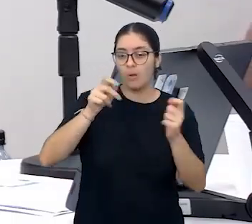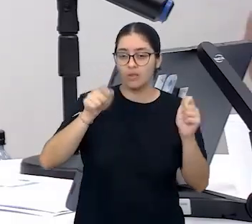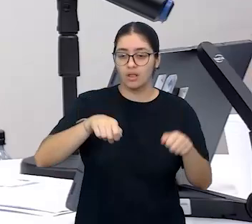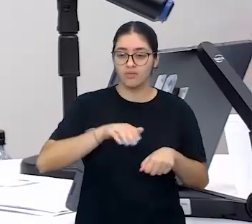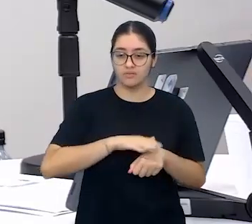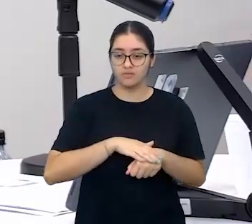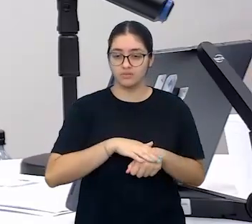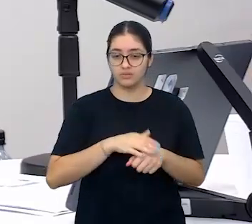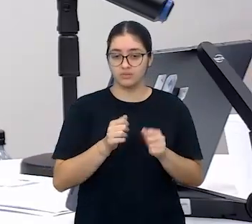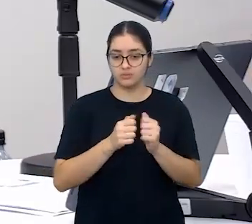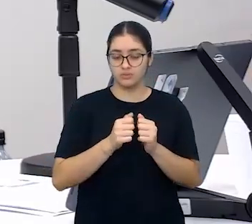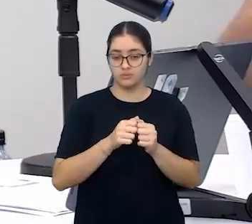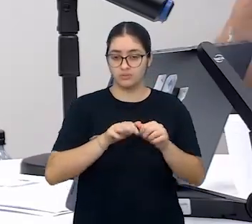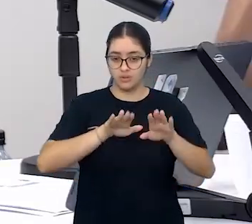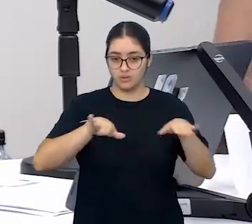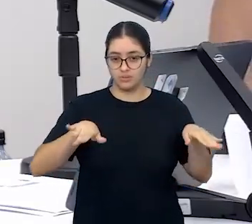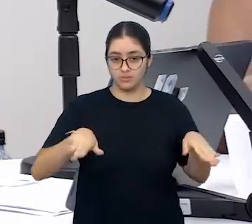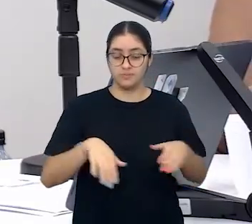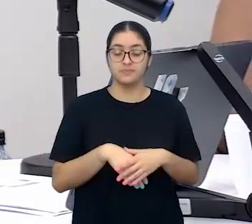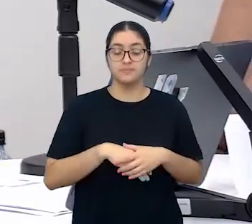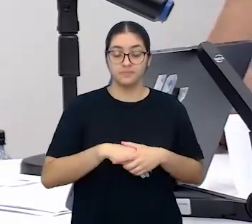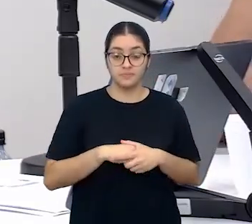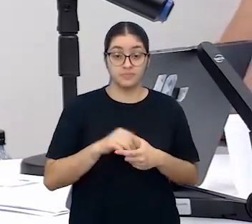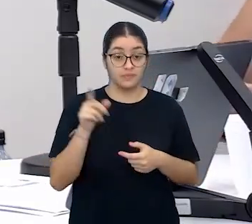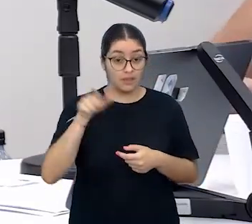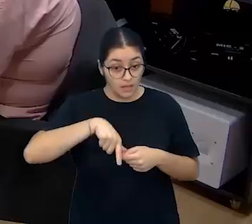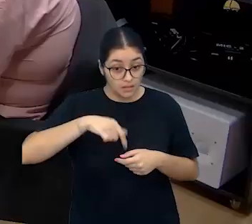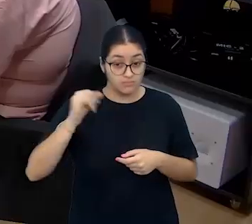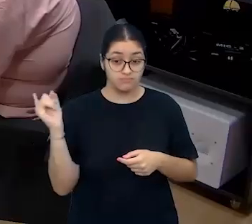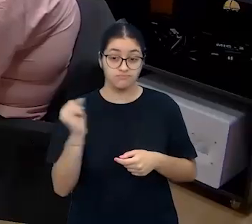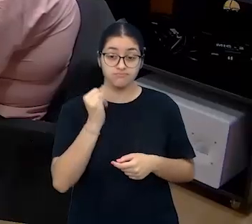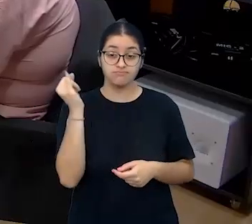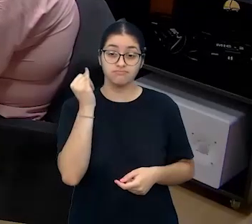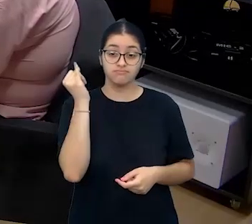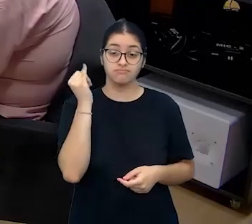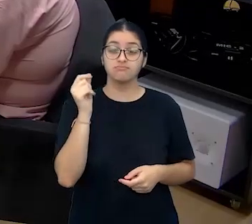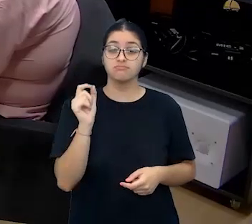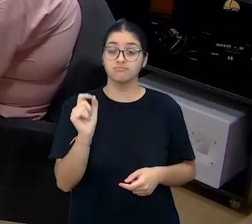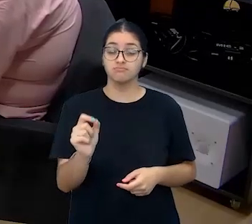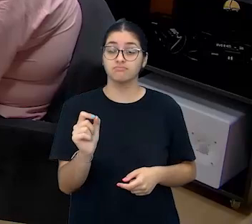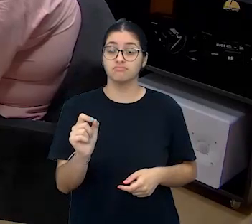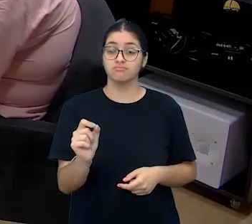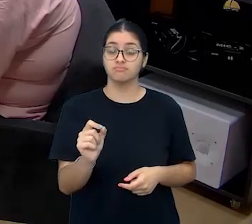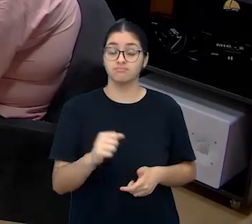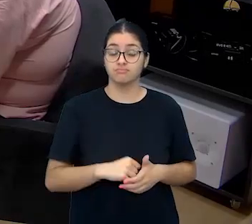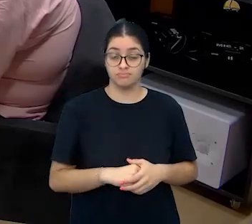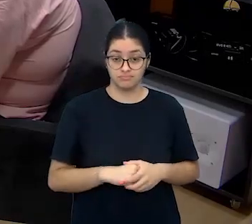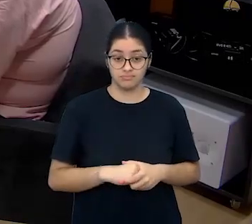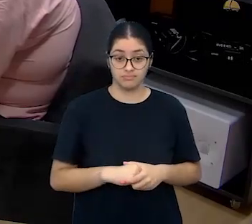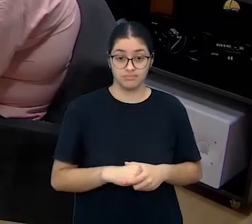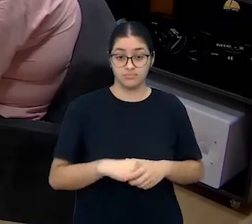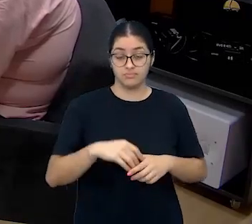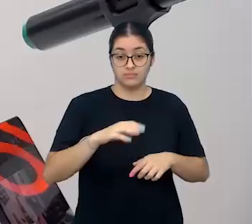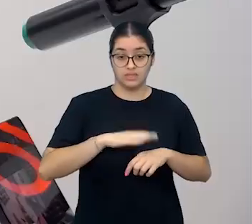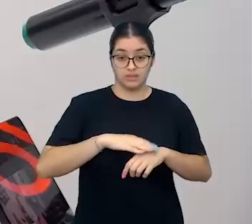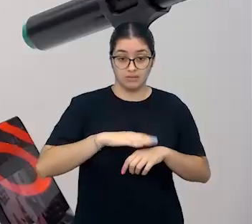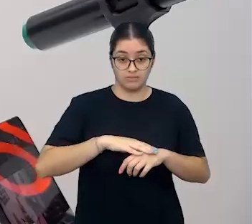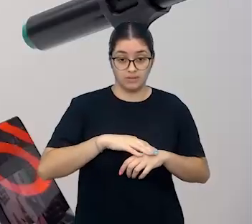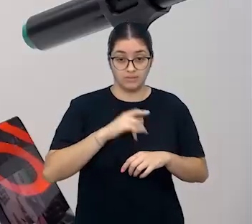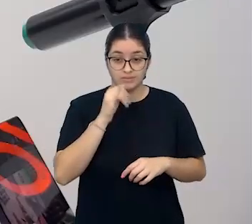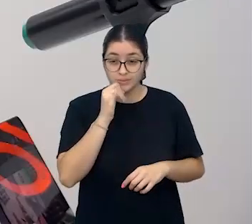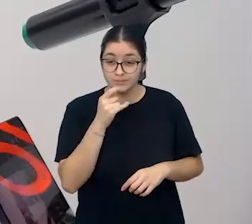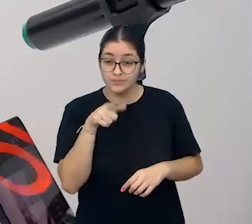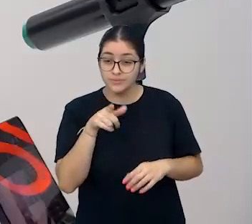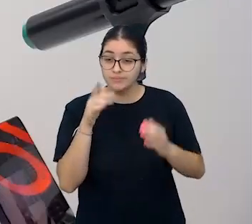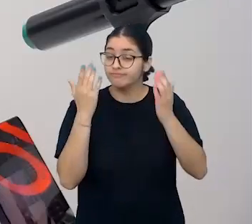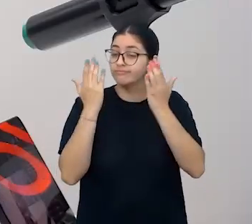com os nossos estudantes. Que é a questão mais importante na realização da sondagem, né,